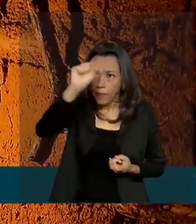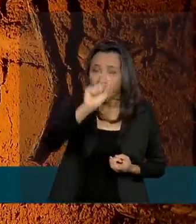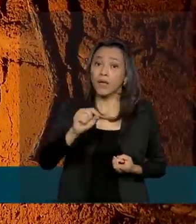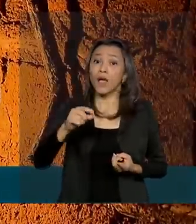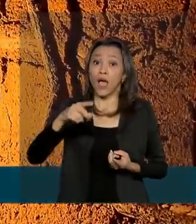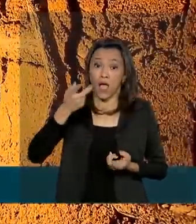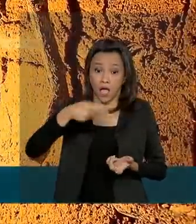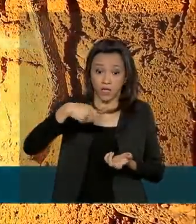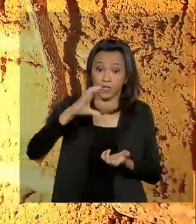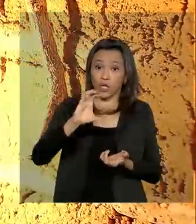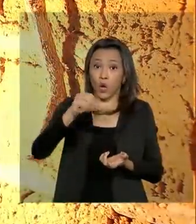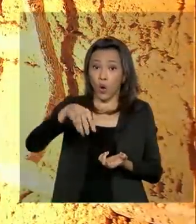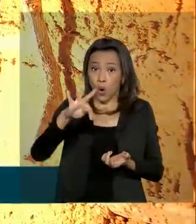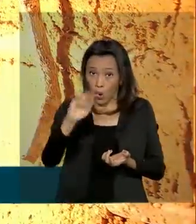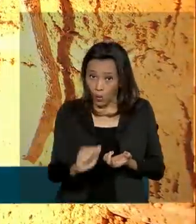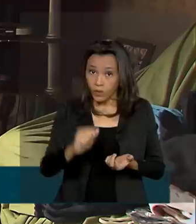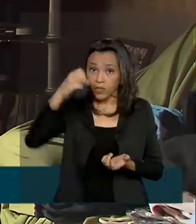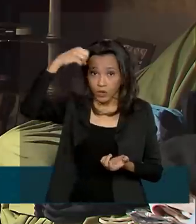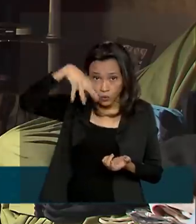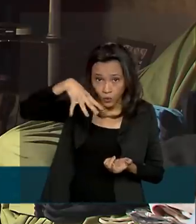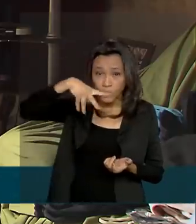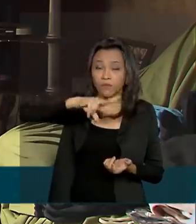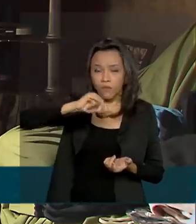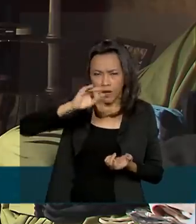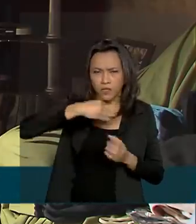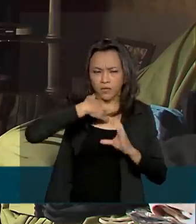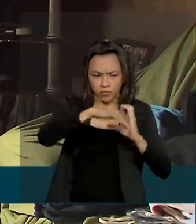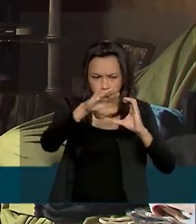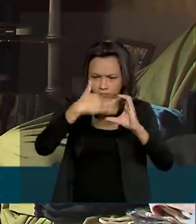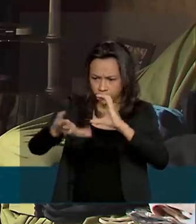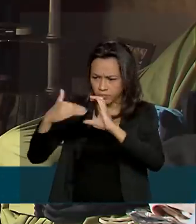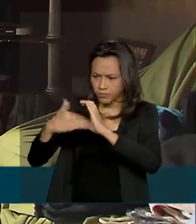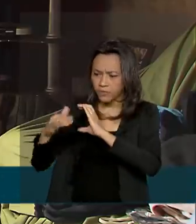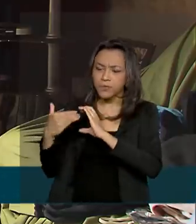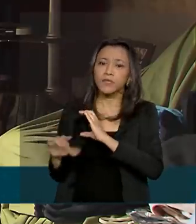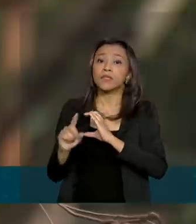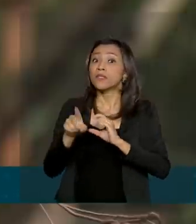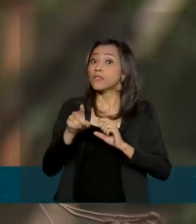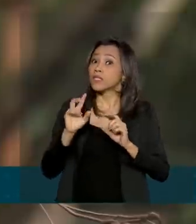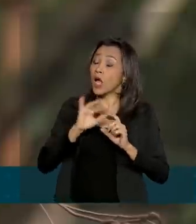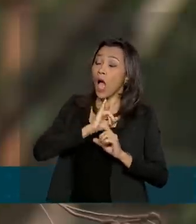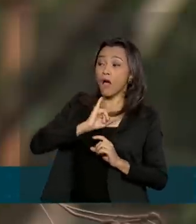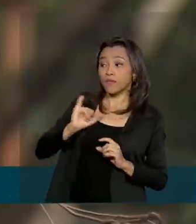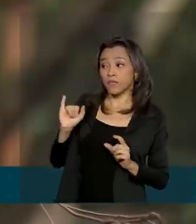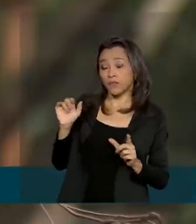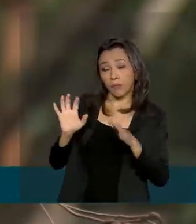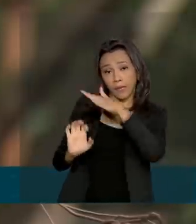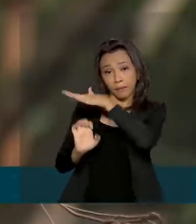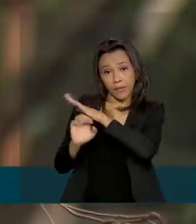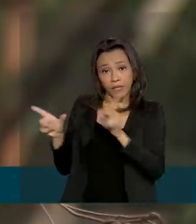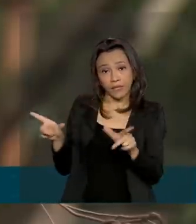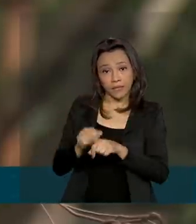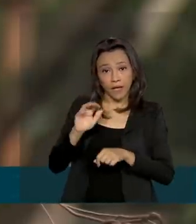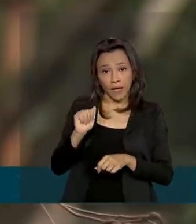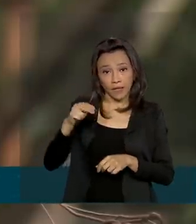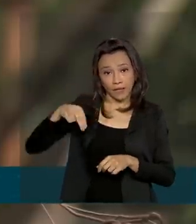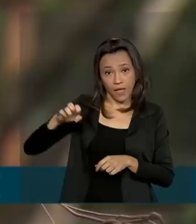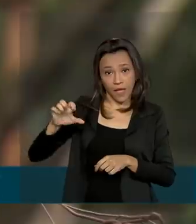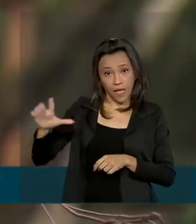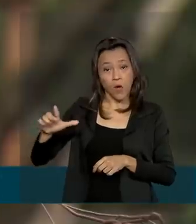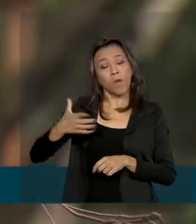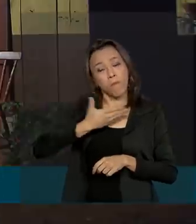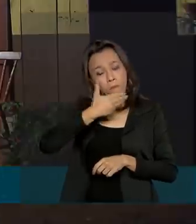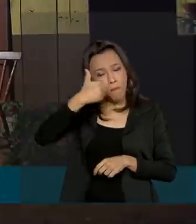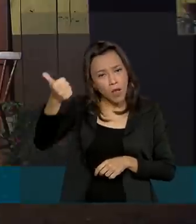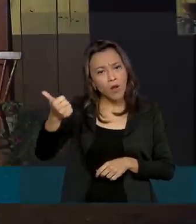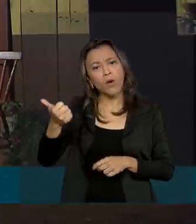continuarão sendo enviadas por meio eletrônico, com a ressalva da ANEEL de que as distribuidoras melhorem o acesso do